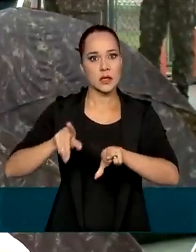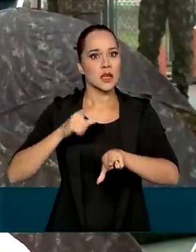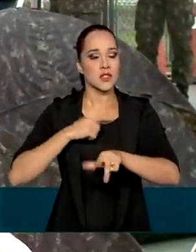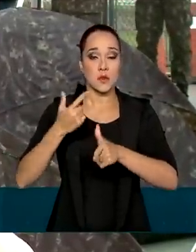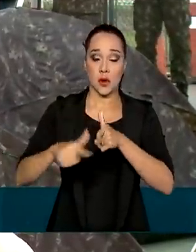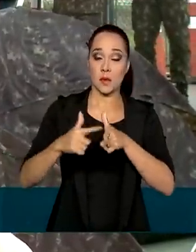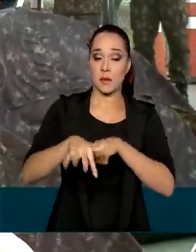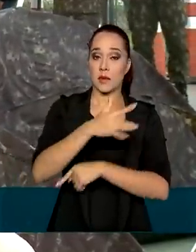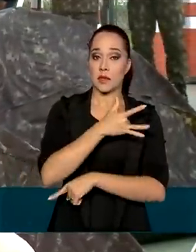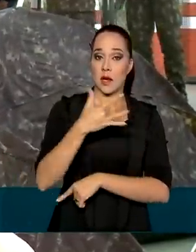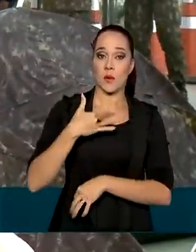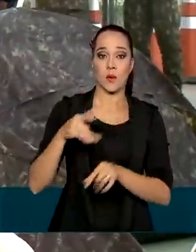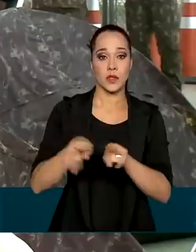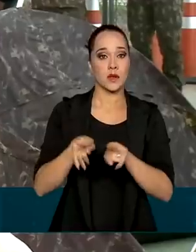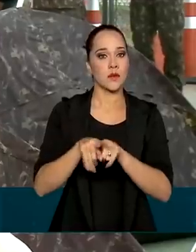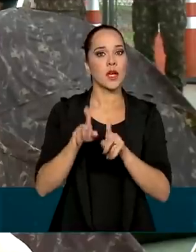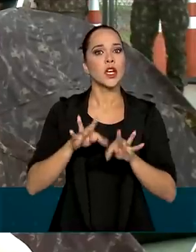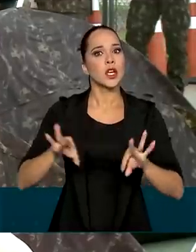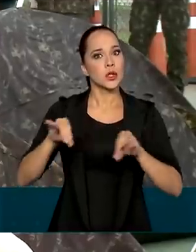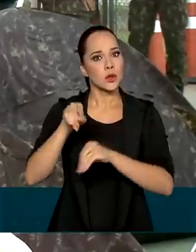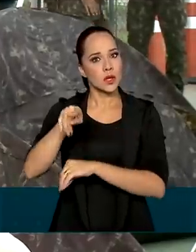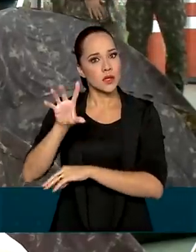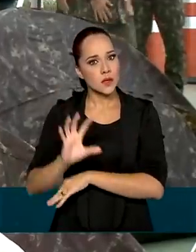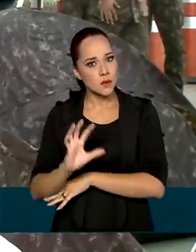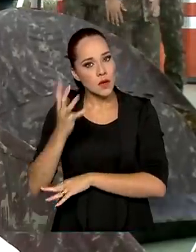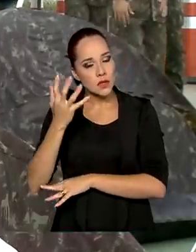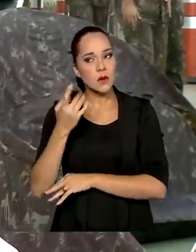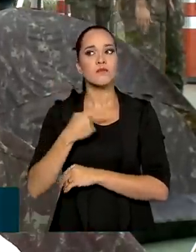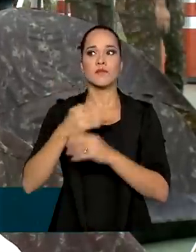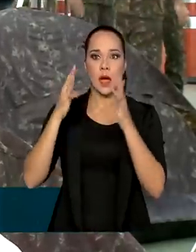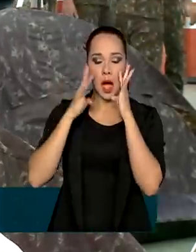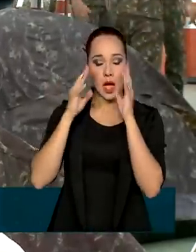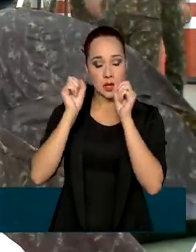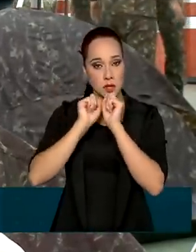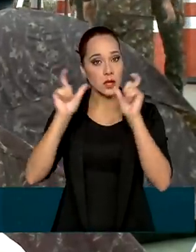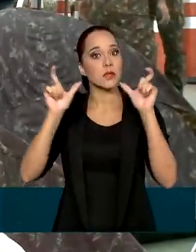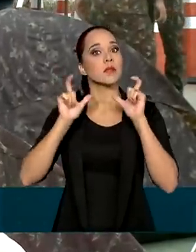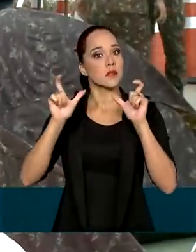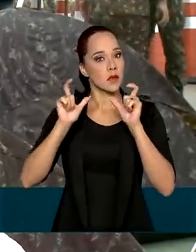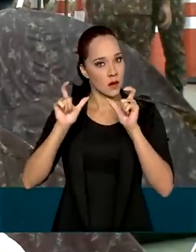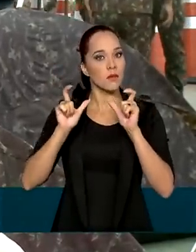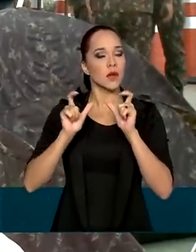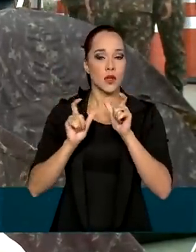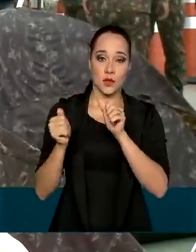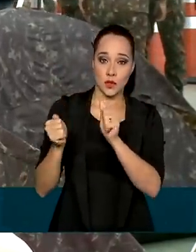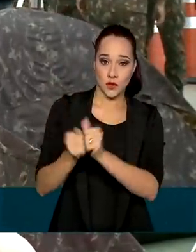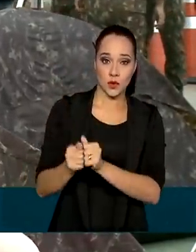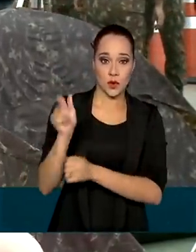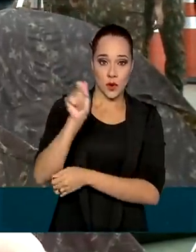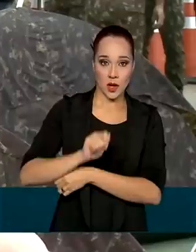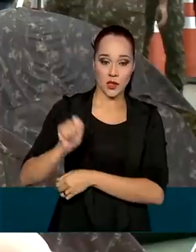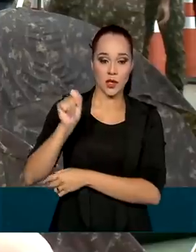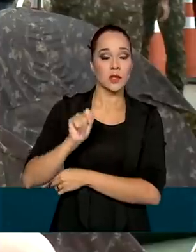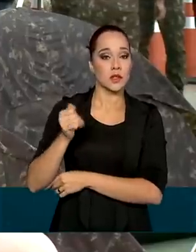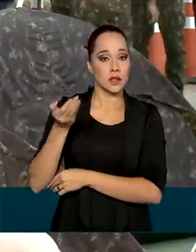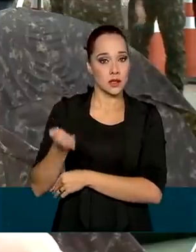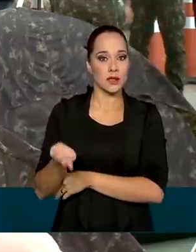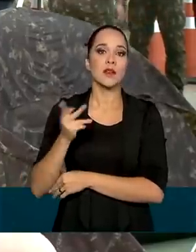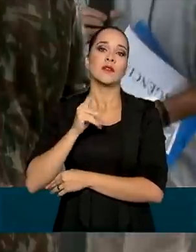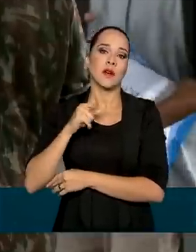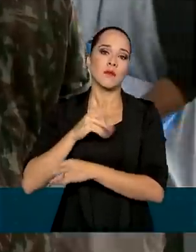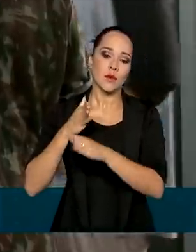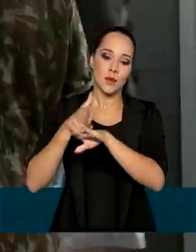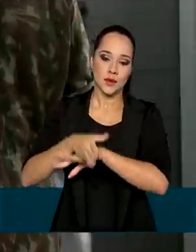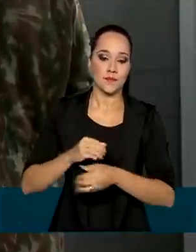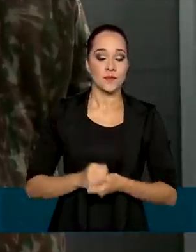problema de saúde, né? Em todas essas situações, nós estamos atentos, né? E, juntamente com o agente da Quilu, pronto seria a